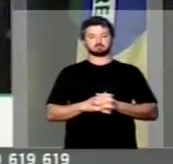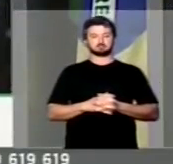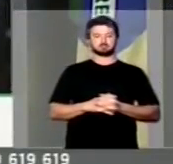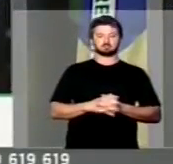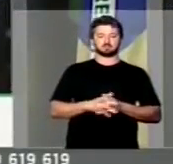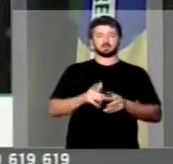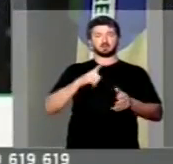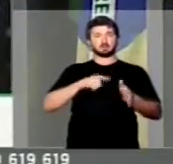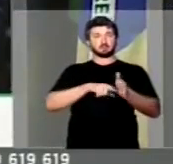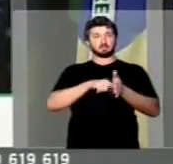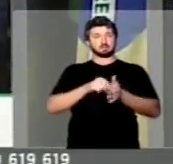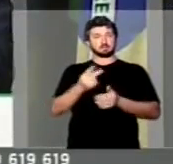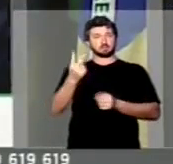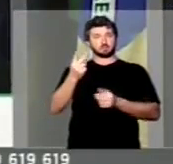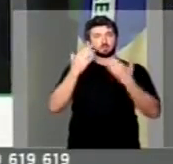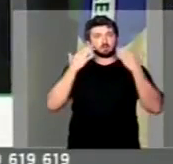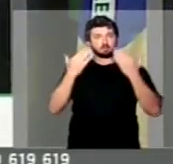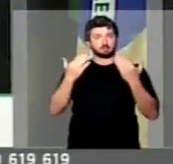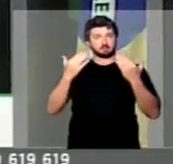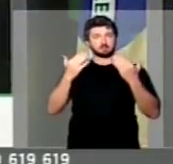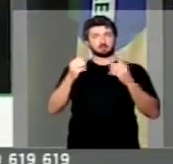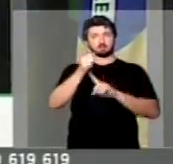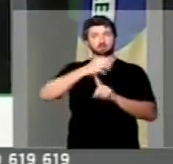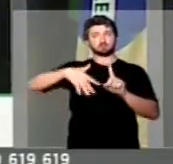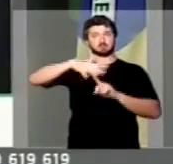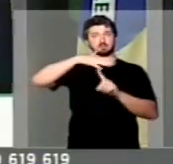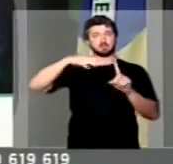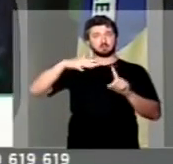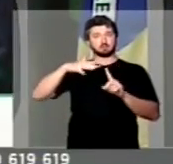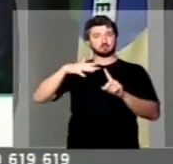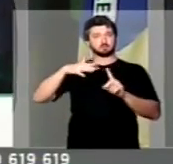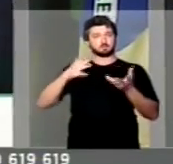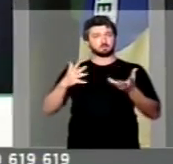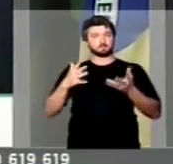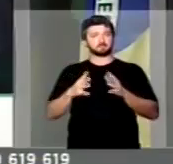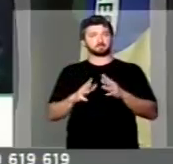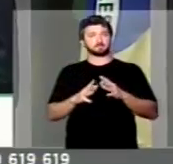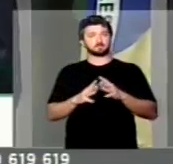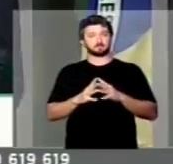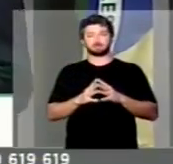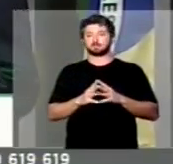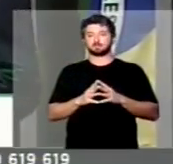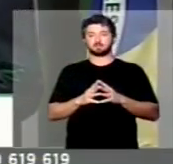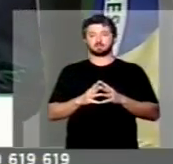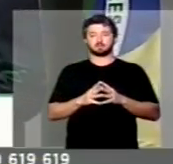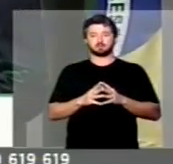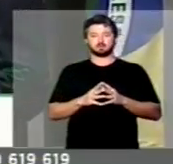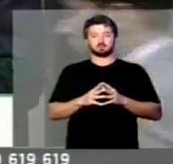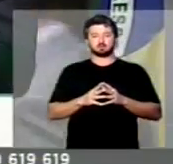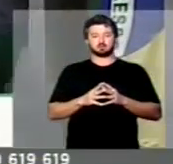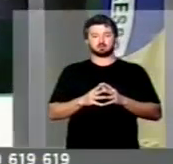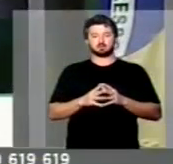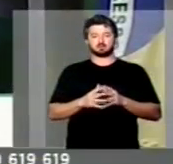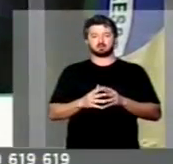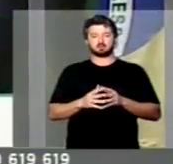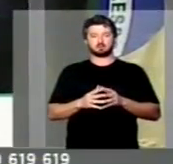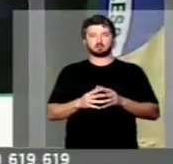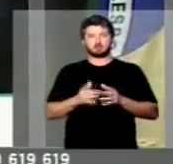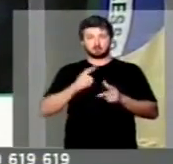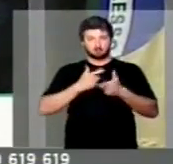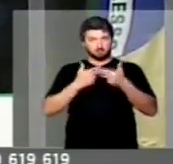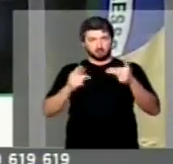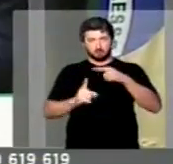pesquisas foram apresentadas à sociedade brasileira e elas não trazem nenhuma notícia